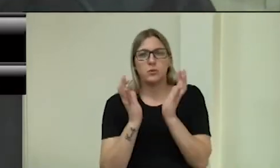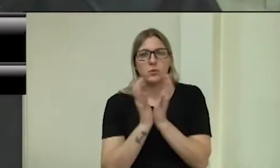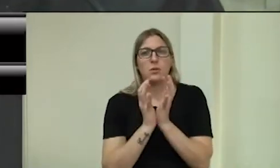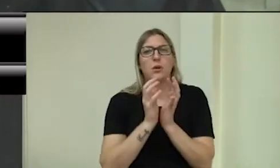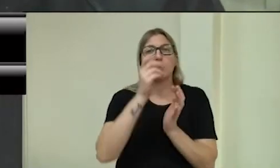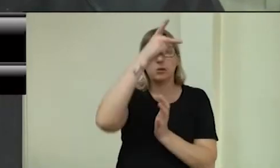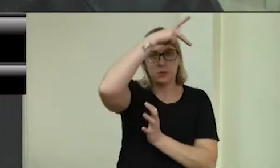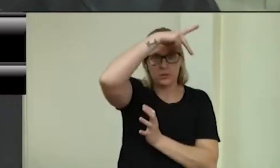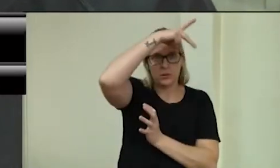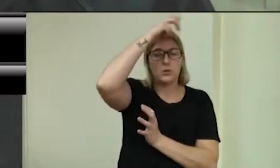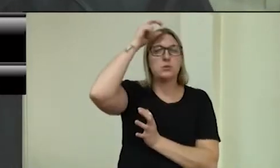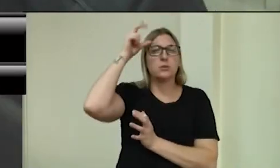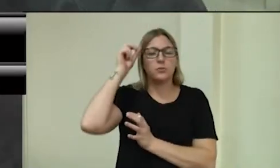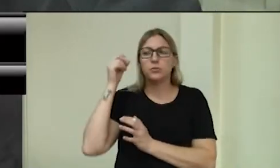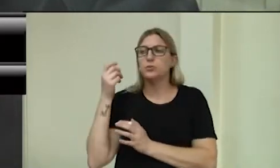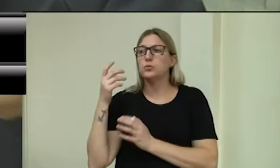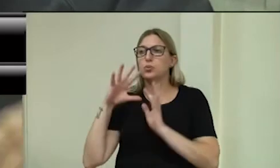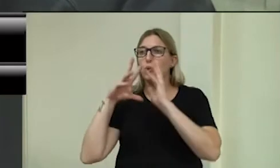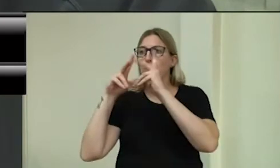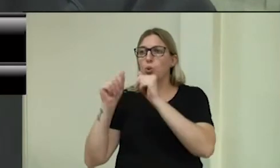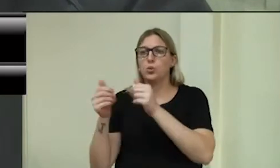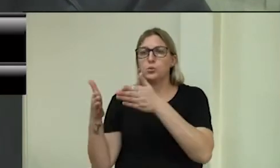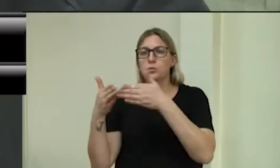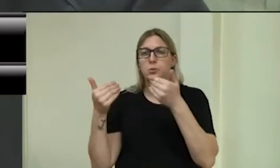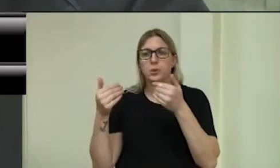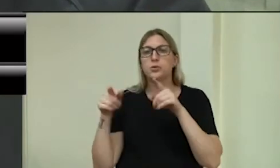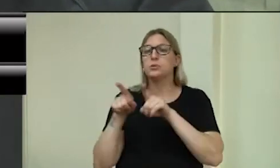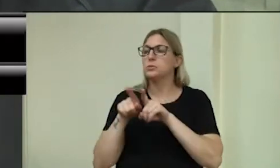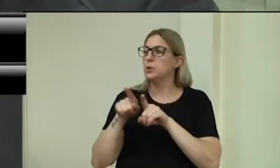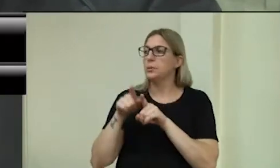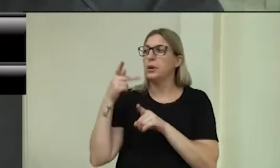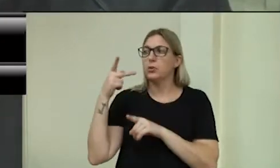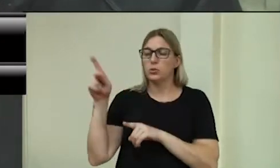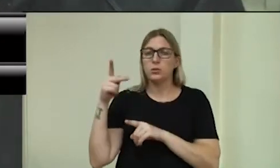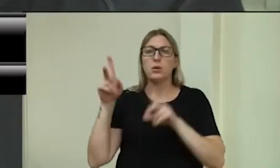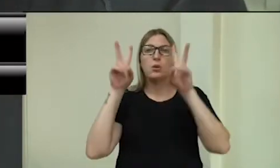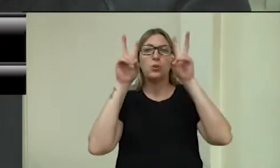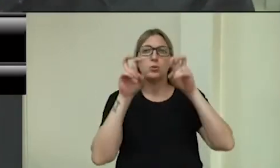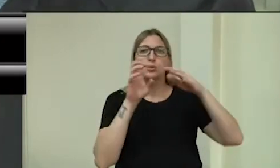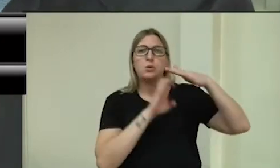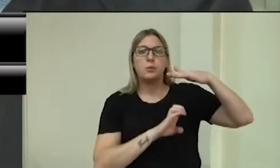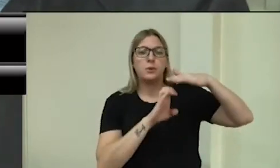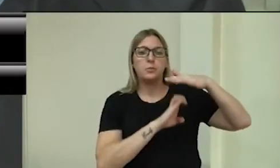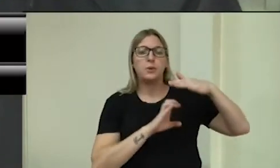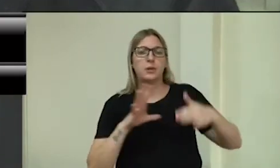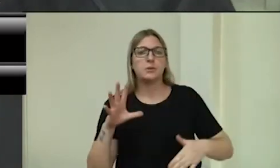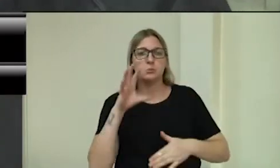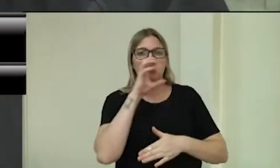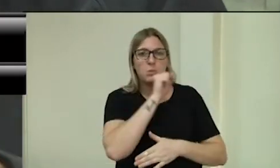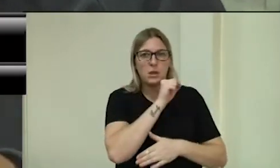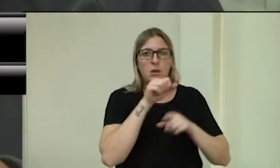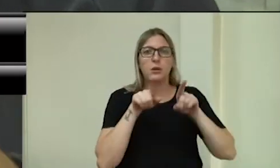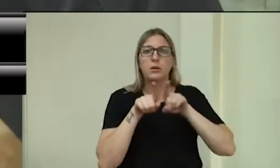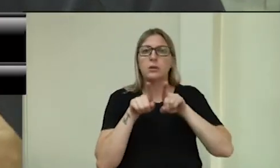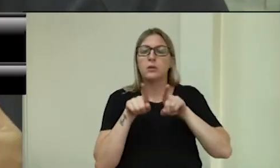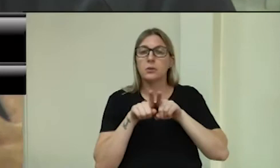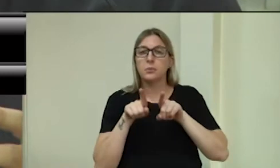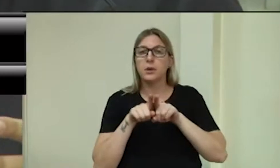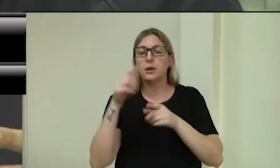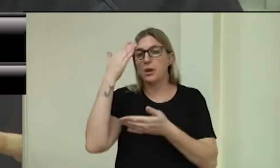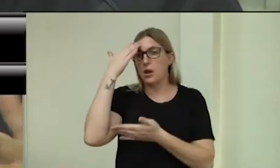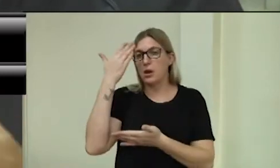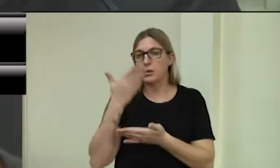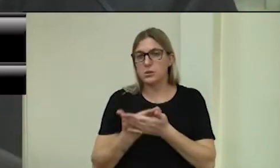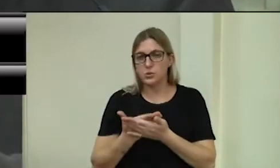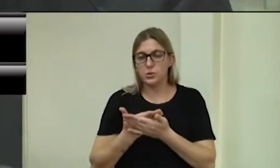Poder Executivo todas as reivindicações, inclusive essa das padarias, é bem importante. Também quero deixar registrado aqui que acredito que essa